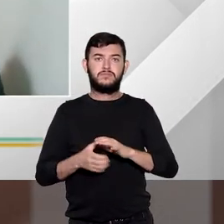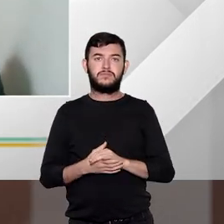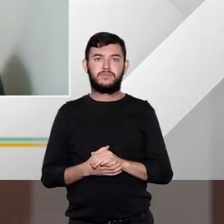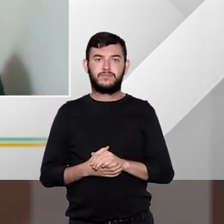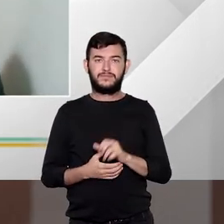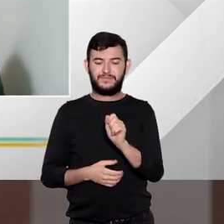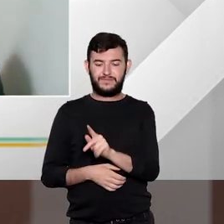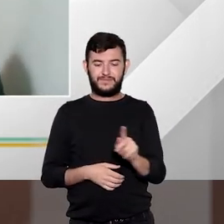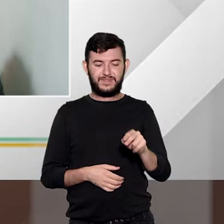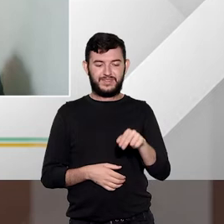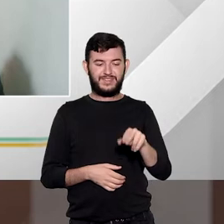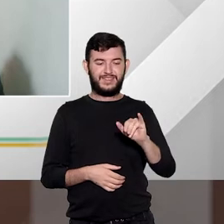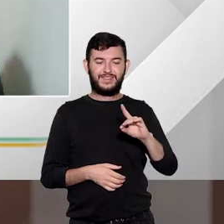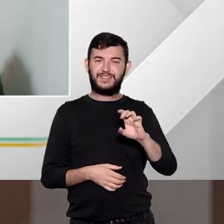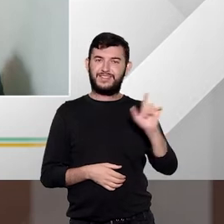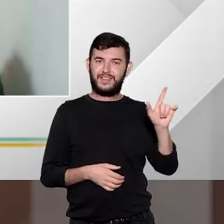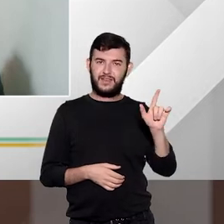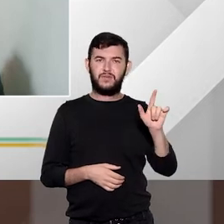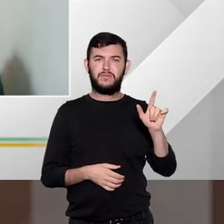Professor Nidal, gostaria de complementar?